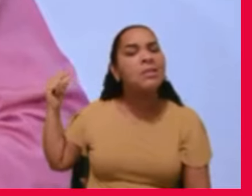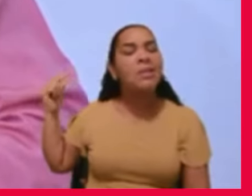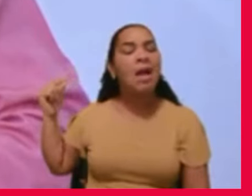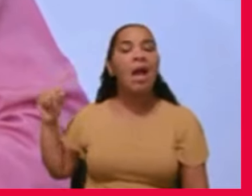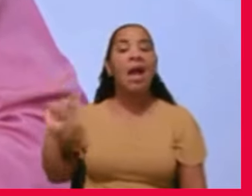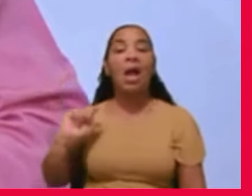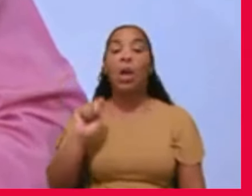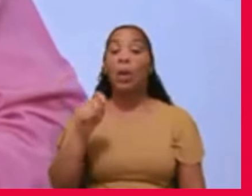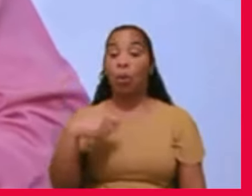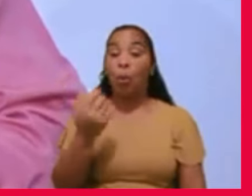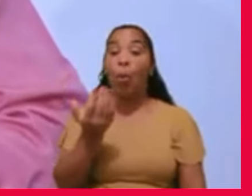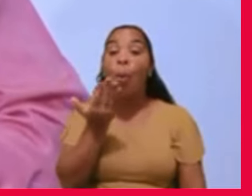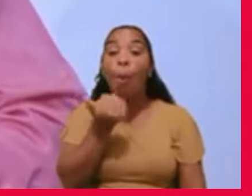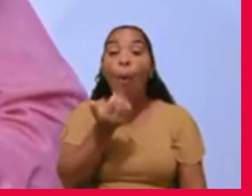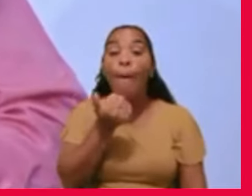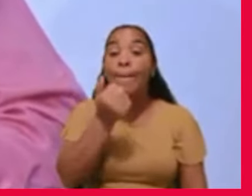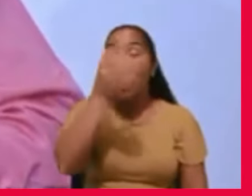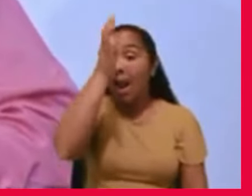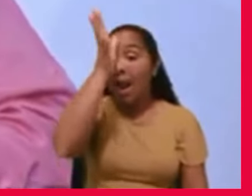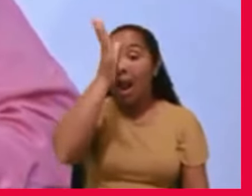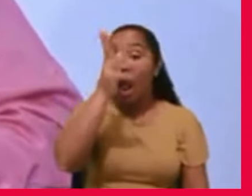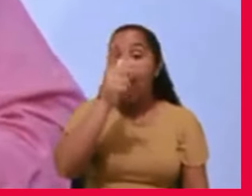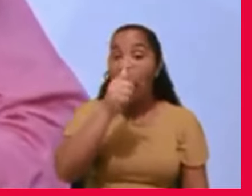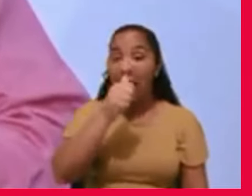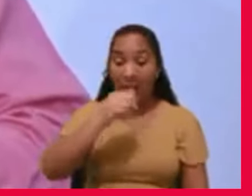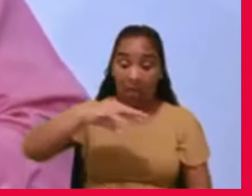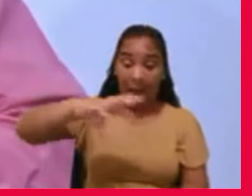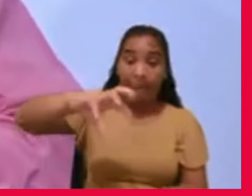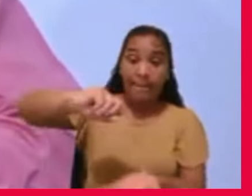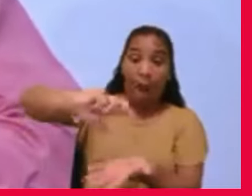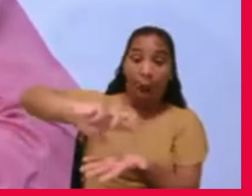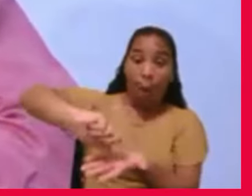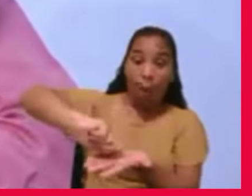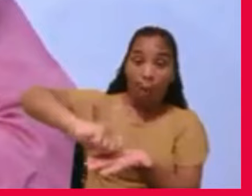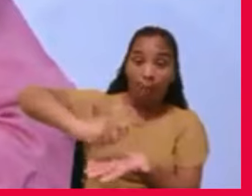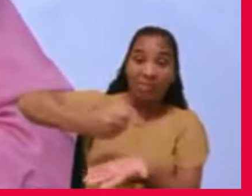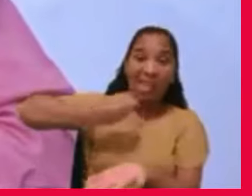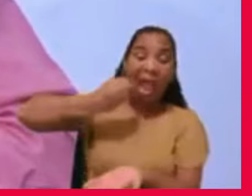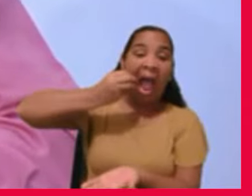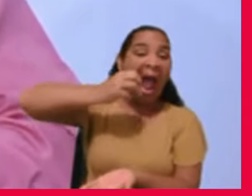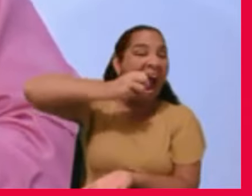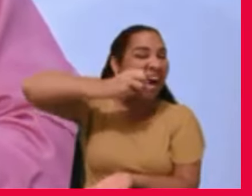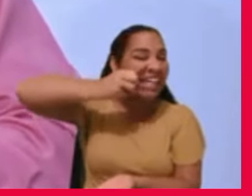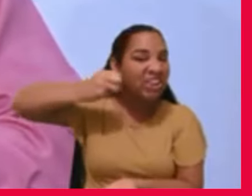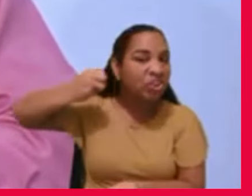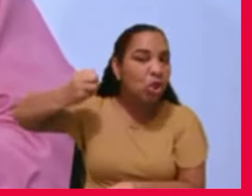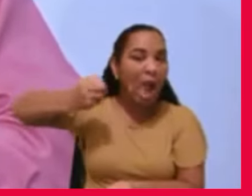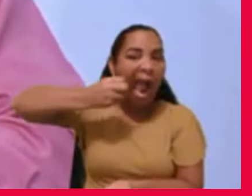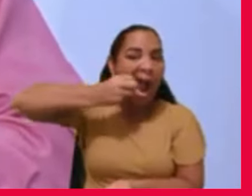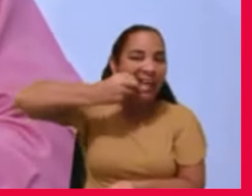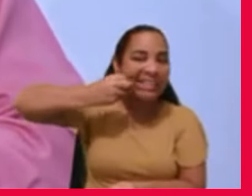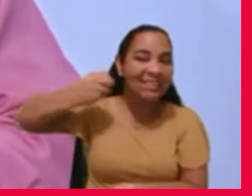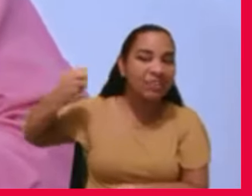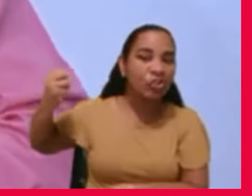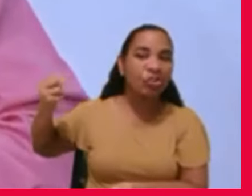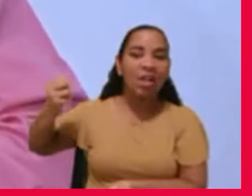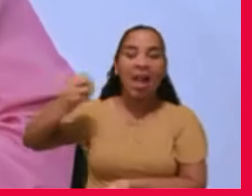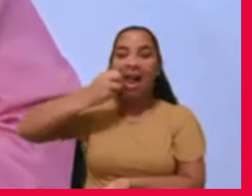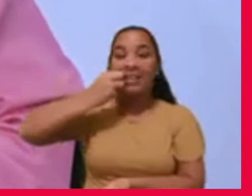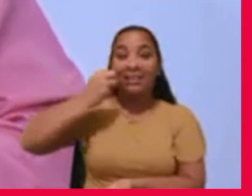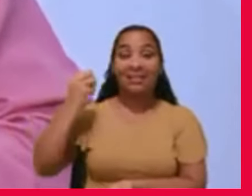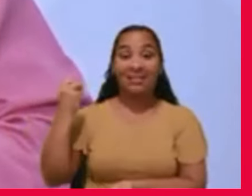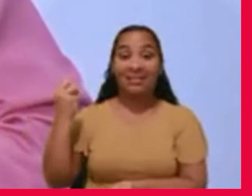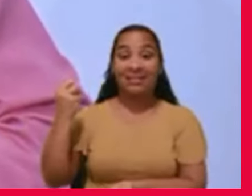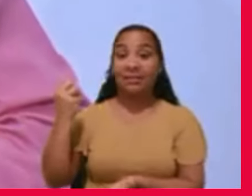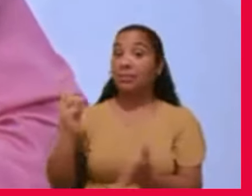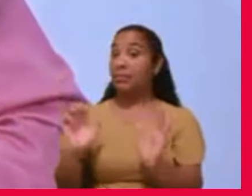galinha, peru, com a mão. Pega com a unha e lá vai. Mas,